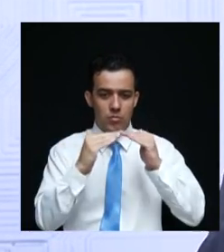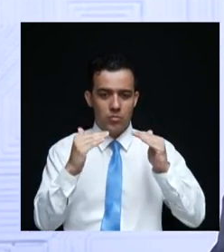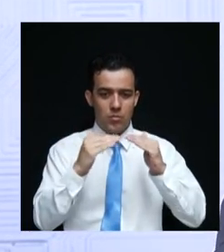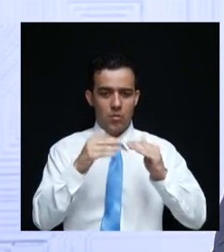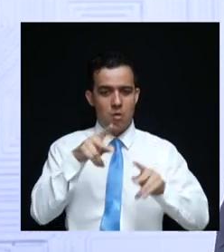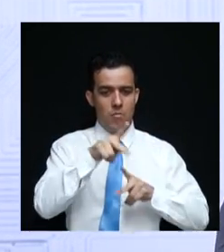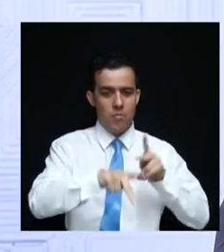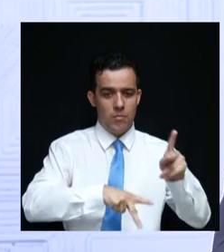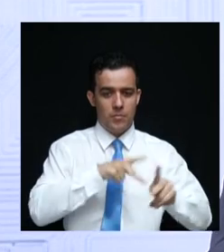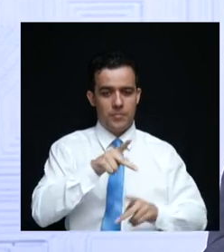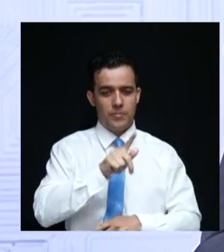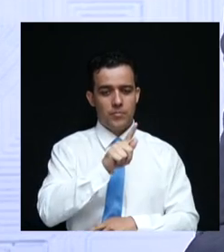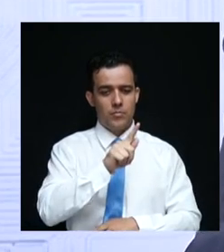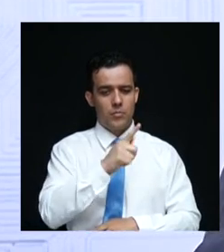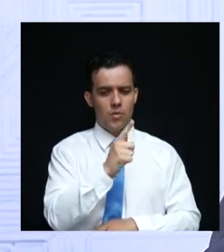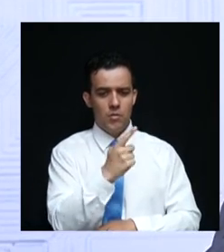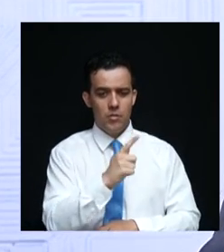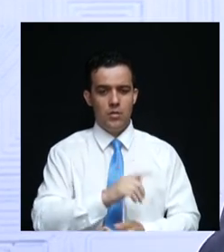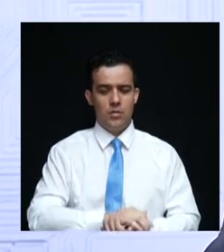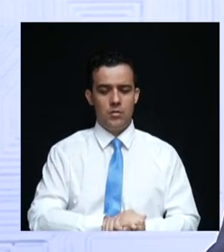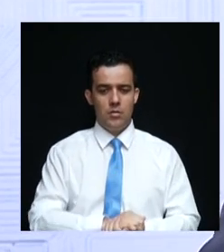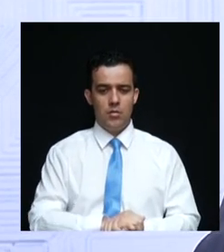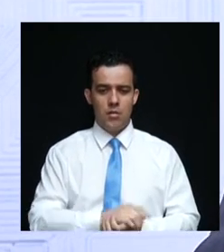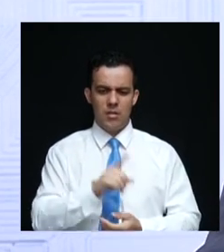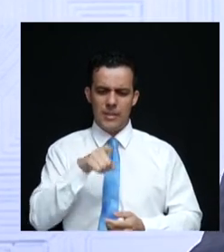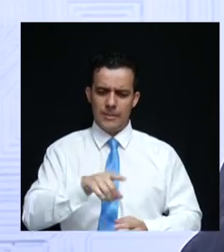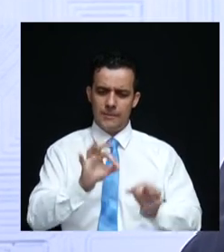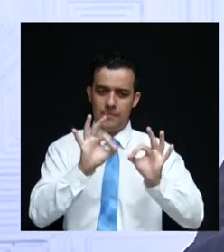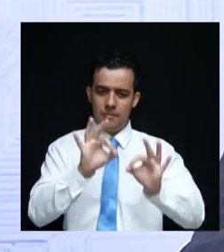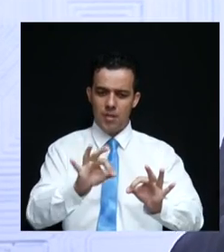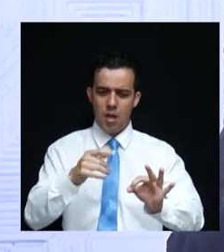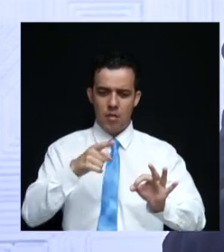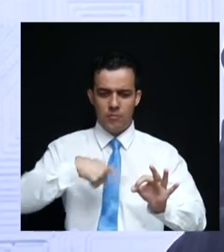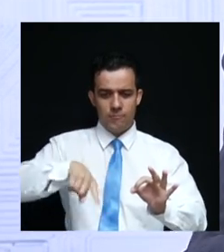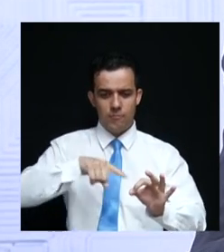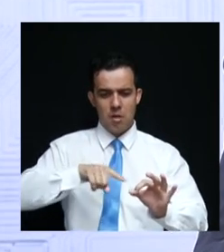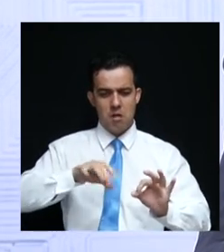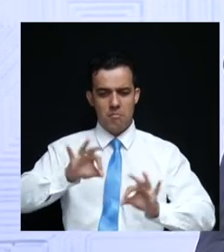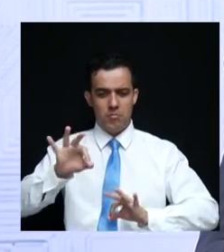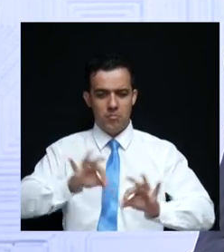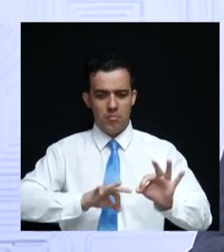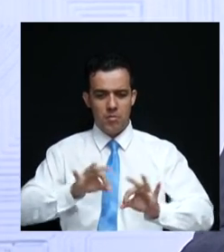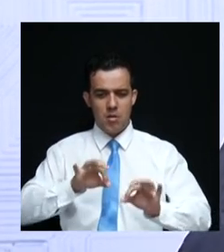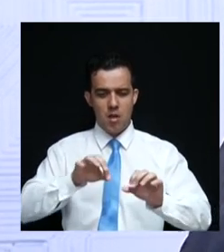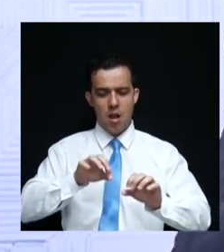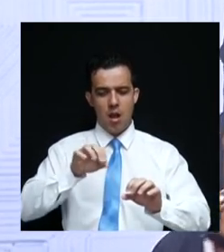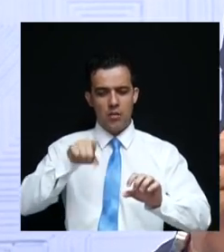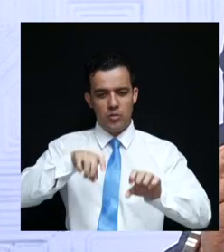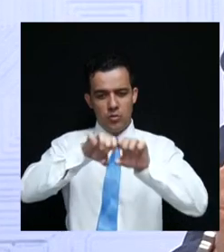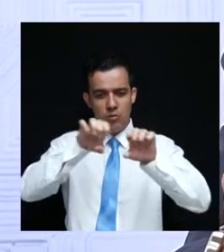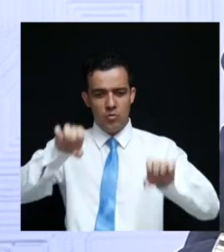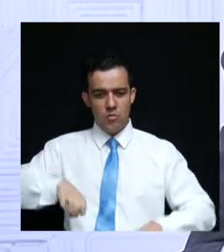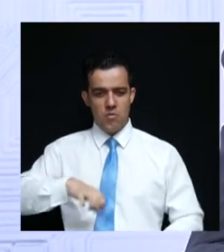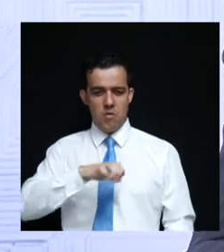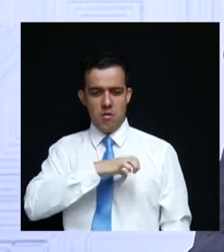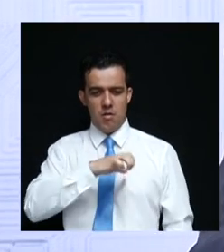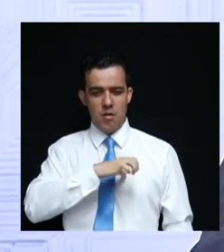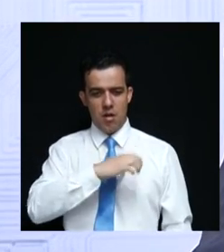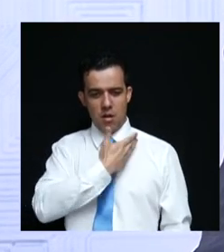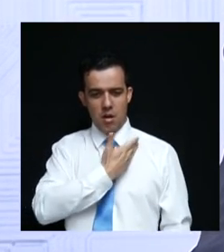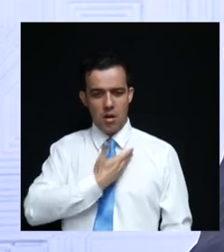E tenho a certeza, nós vamos montar um governo ético e transparente. E rapidamente,